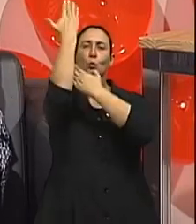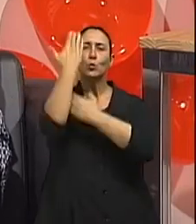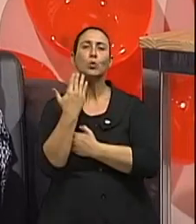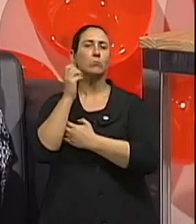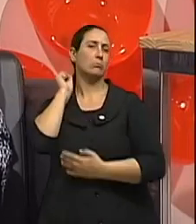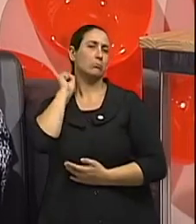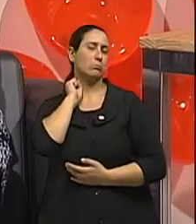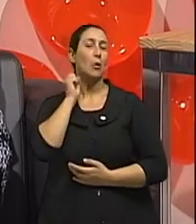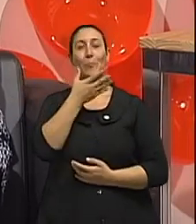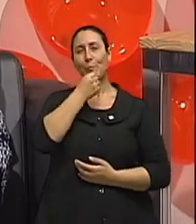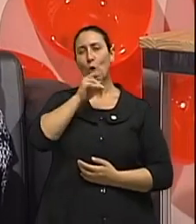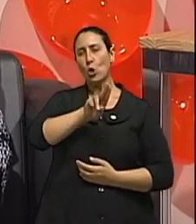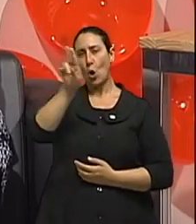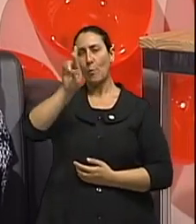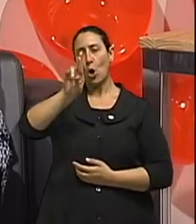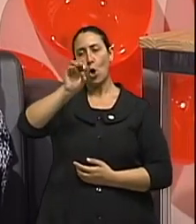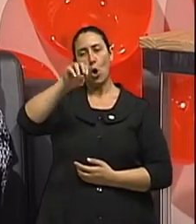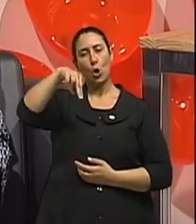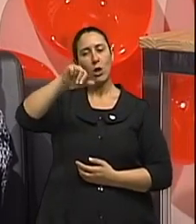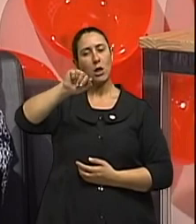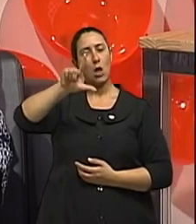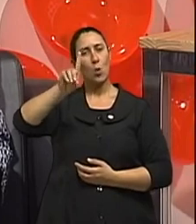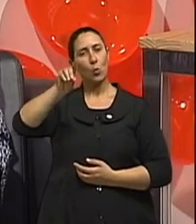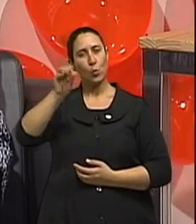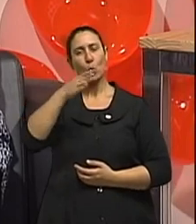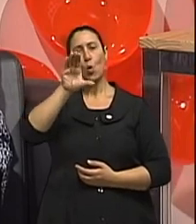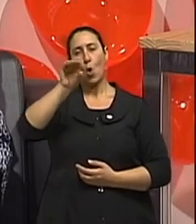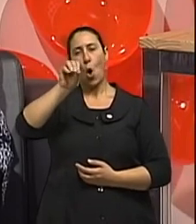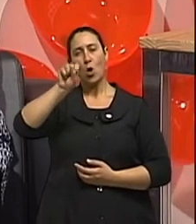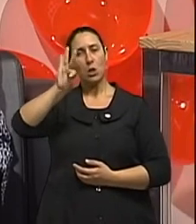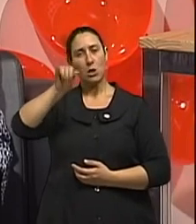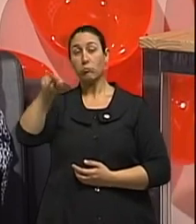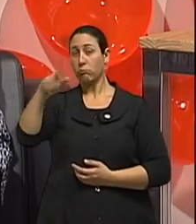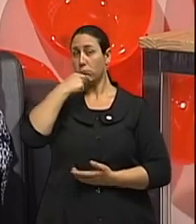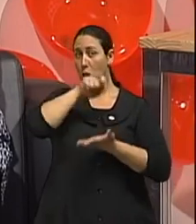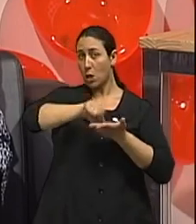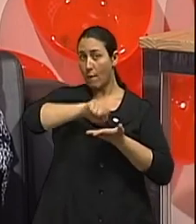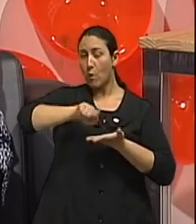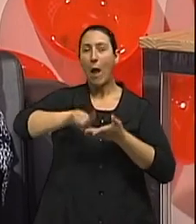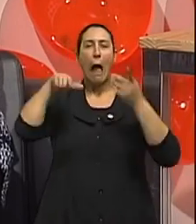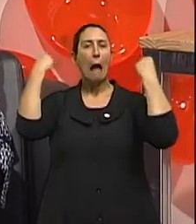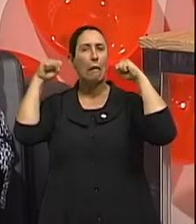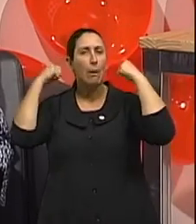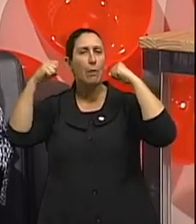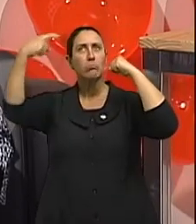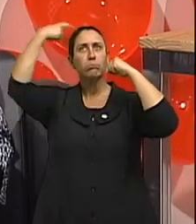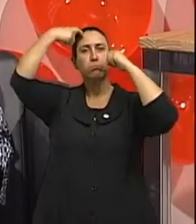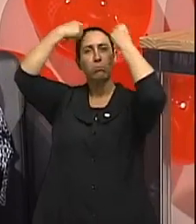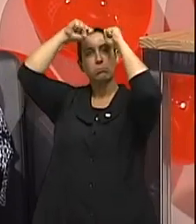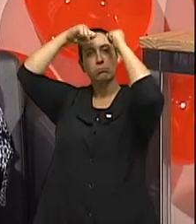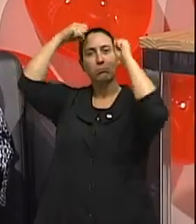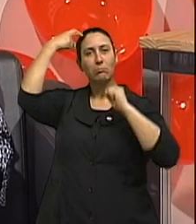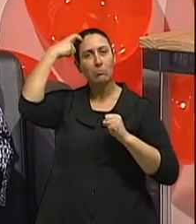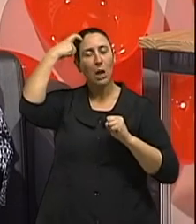Geraldo Costa, ele é o autor do livro Academia de Ginástica Mental. É, então, vocês estão vendo